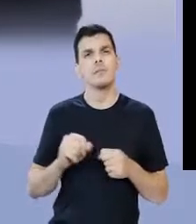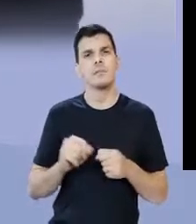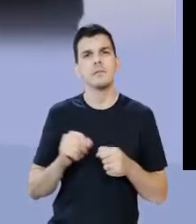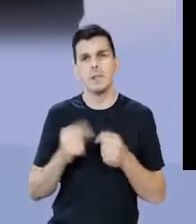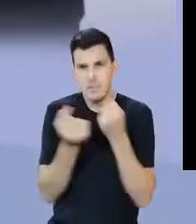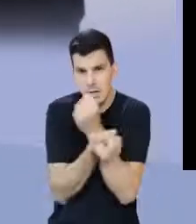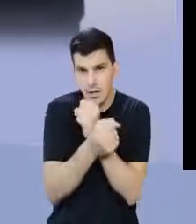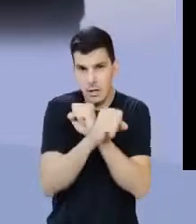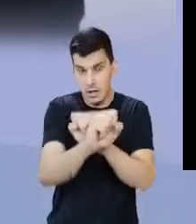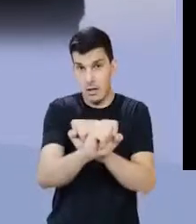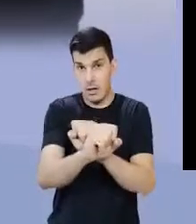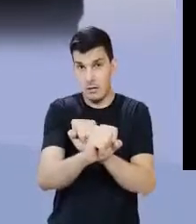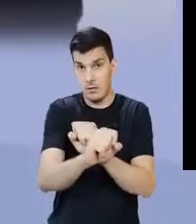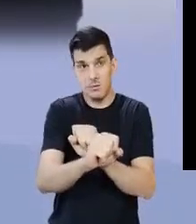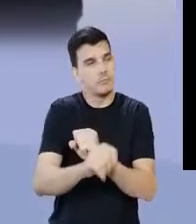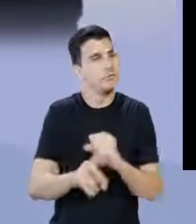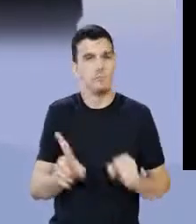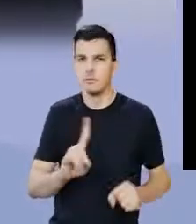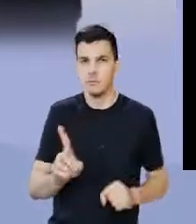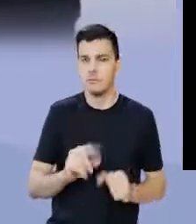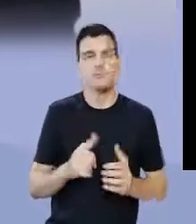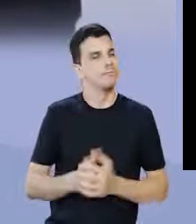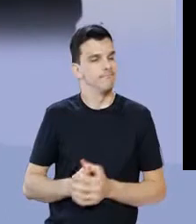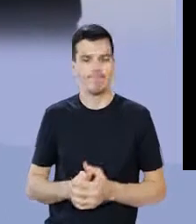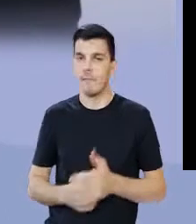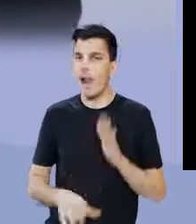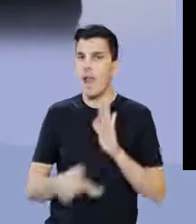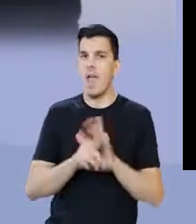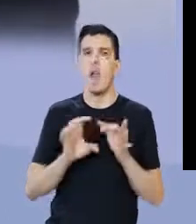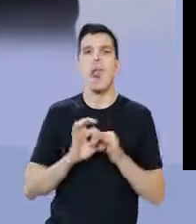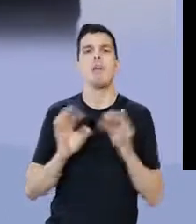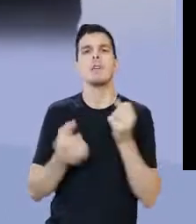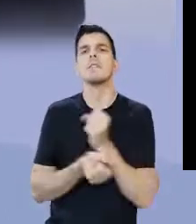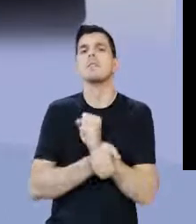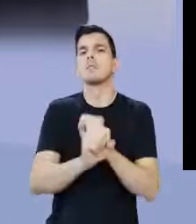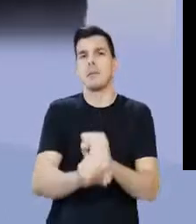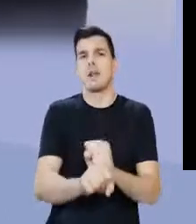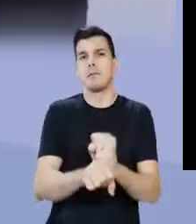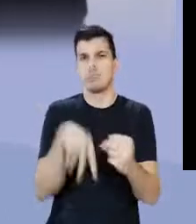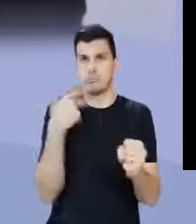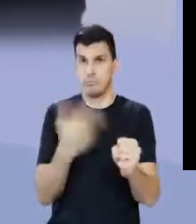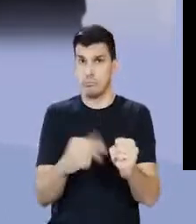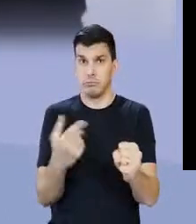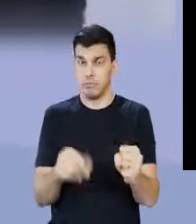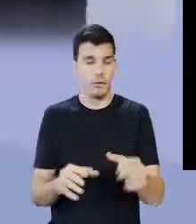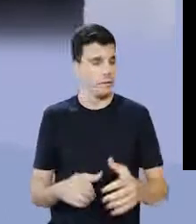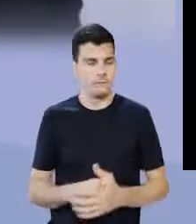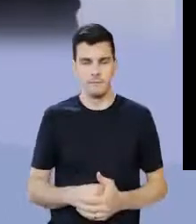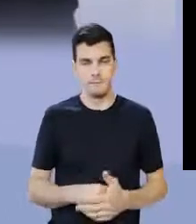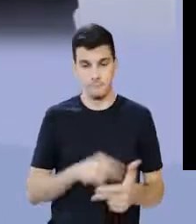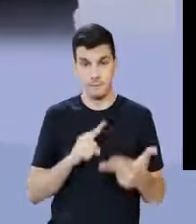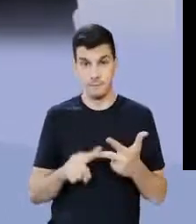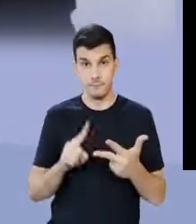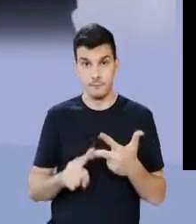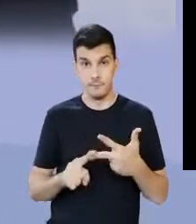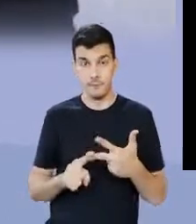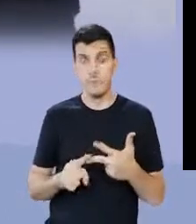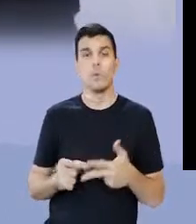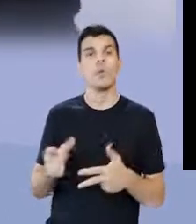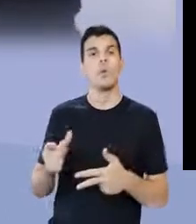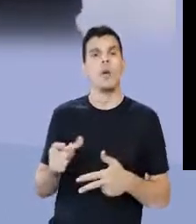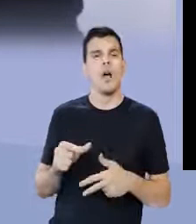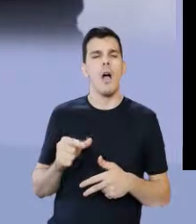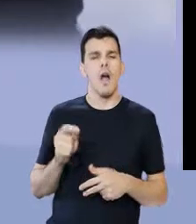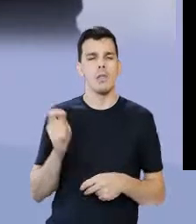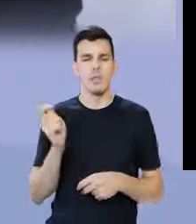exercer-se a prática da escravidão, sobre seus devedores, não, gente, a lei não vai permitir, que os escravizassem, da mãe dos plebeus, não, C,